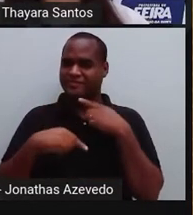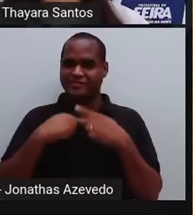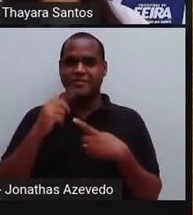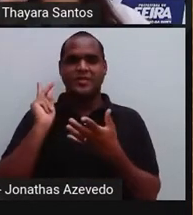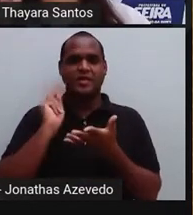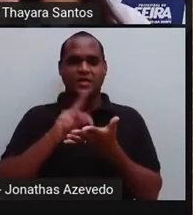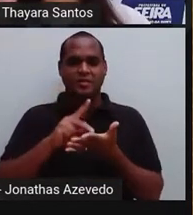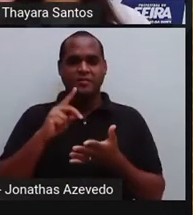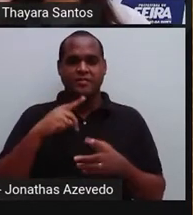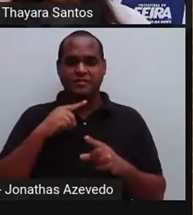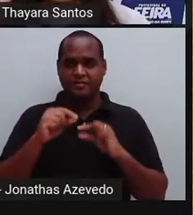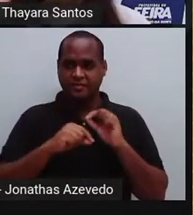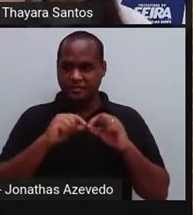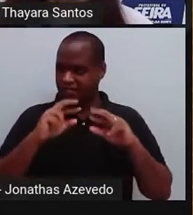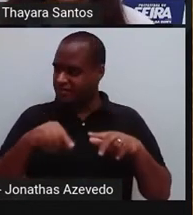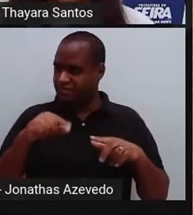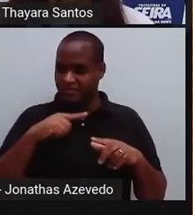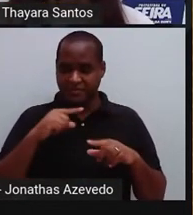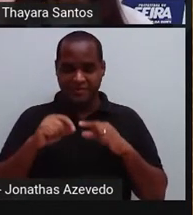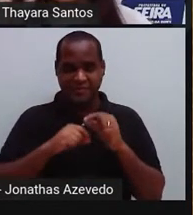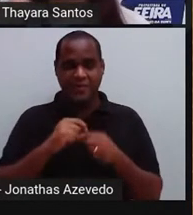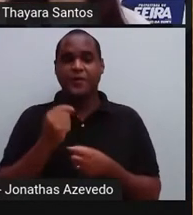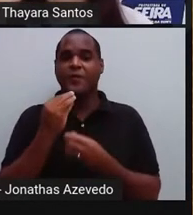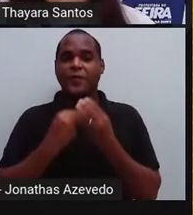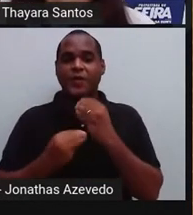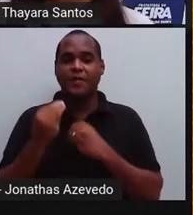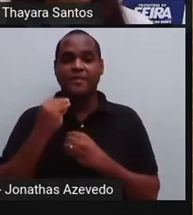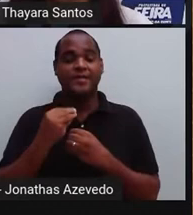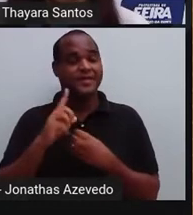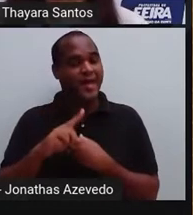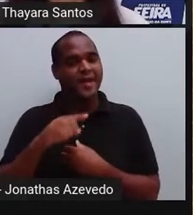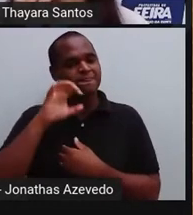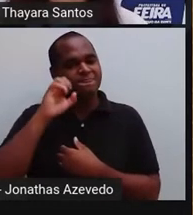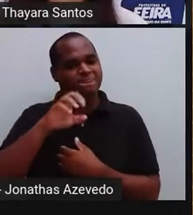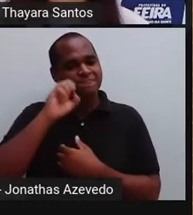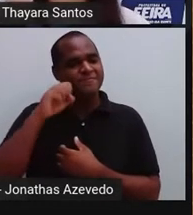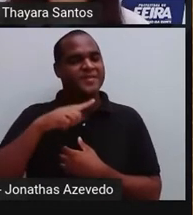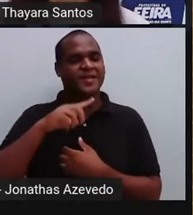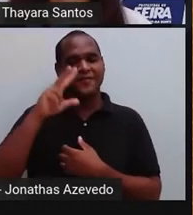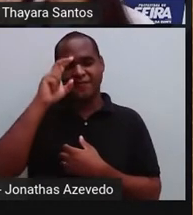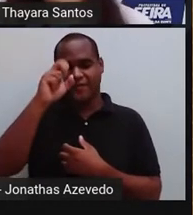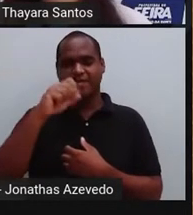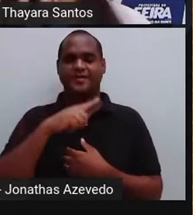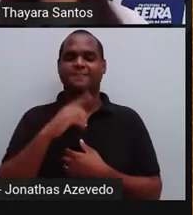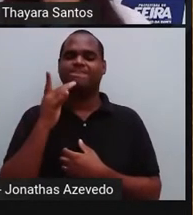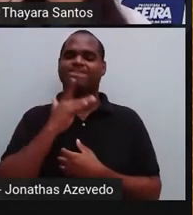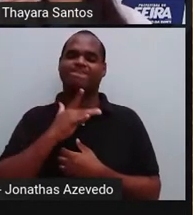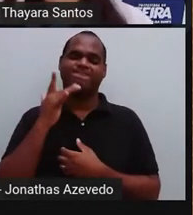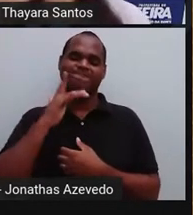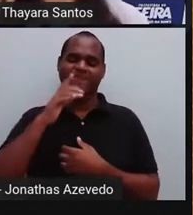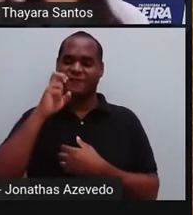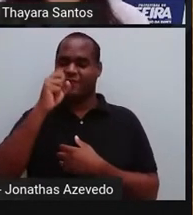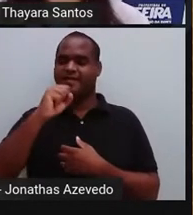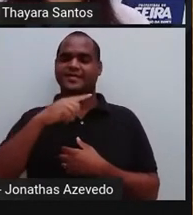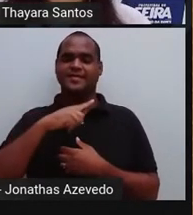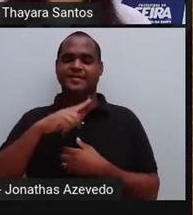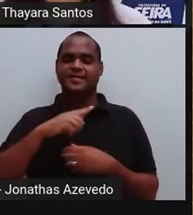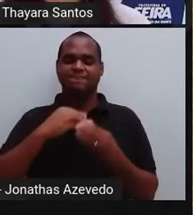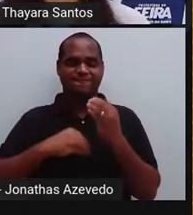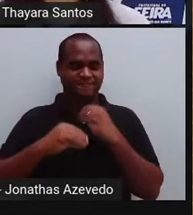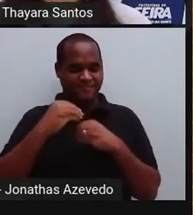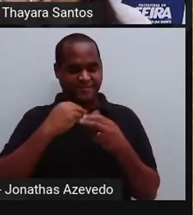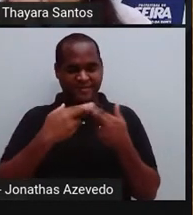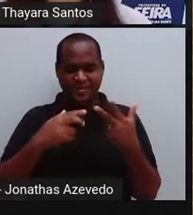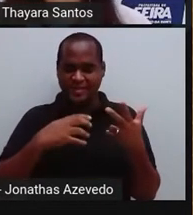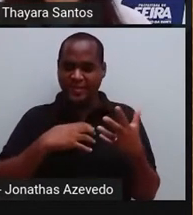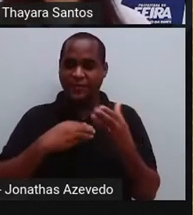verdade mesmo. A gente também, quando come, a gente come pelo cheiro. Aquele cheiro mais gostoso, aquele cheirinho bom de